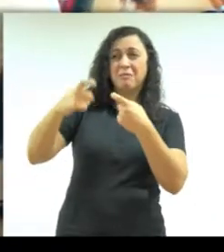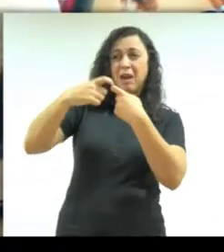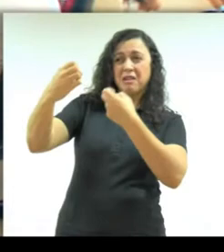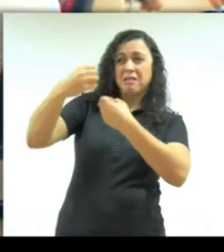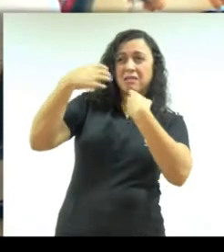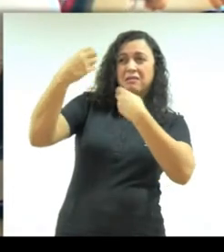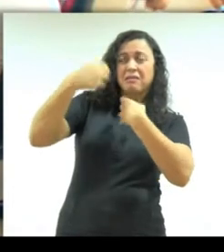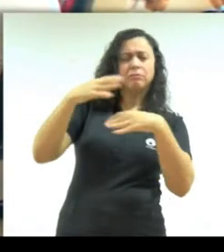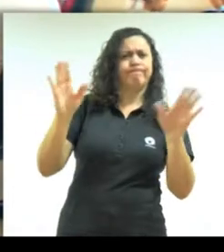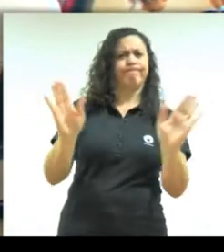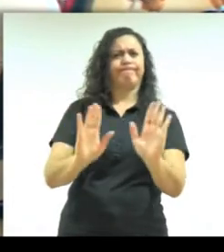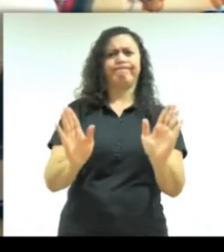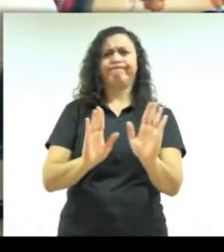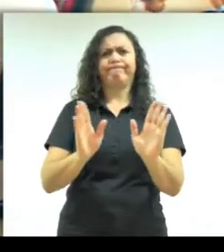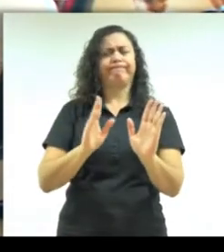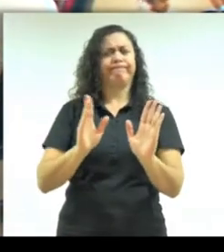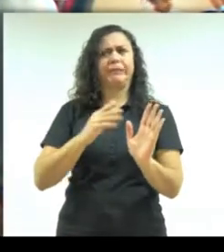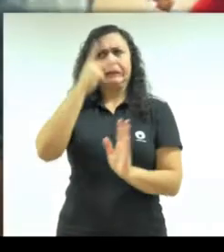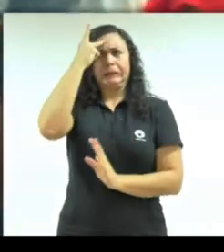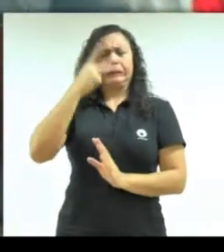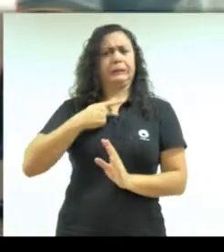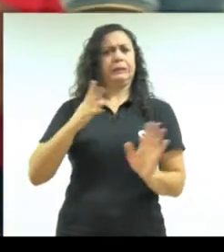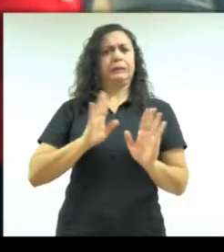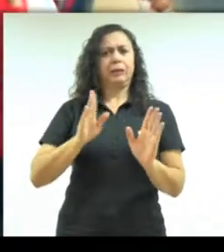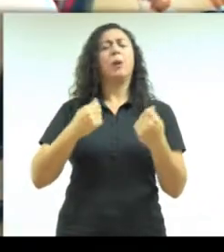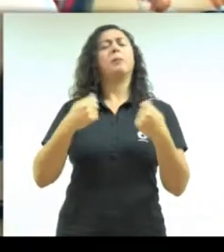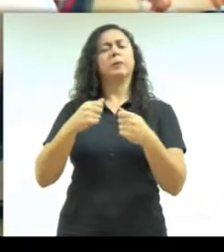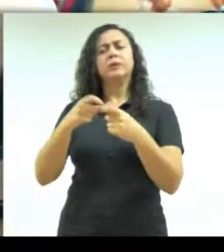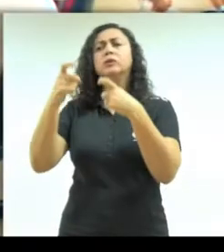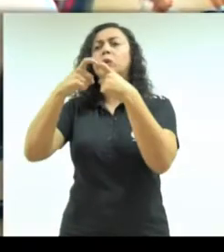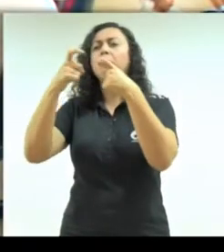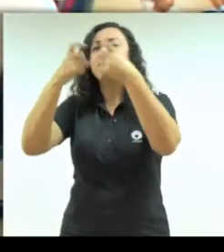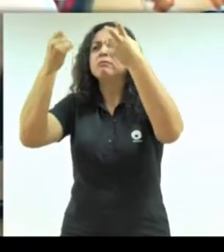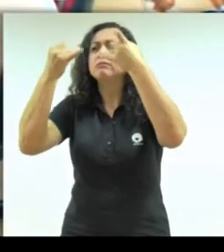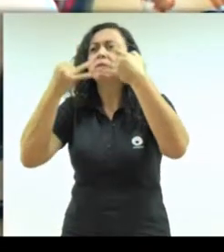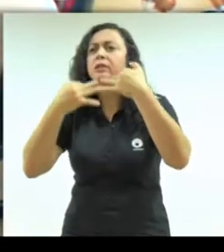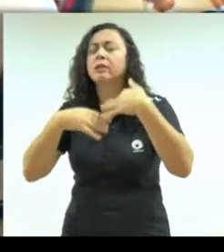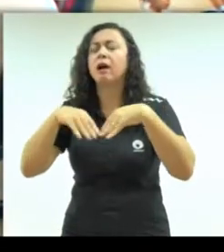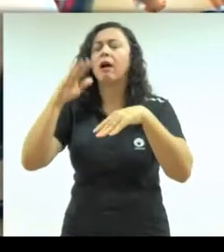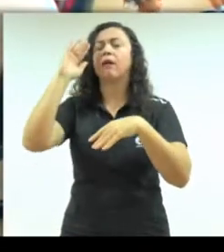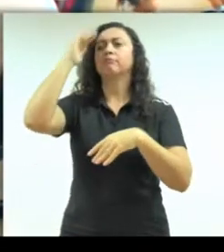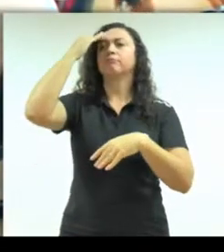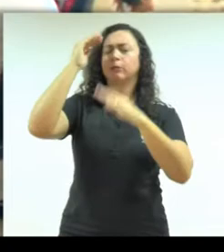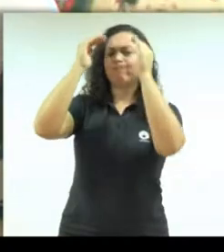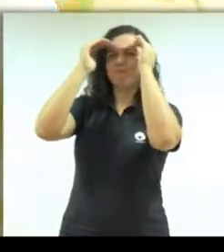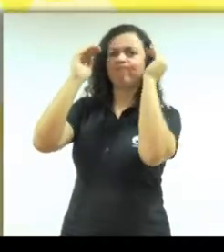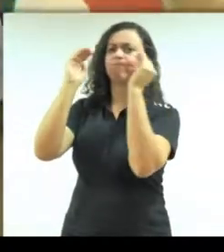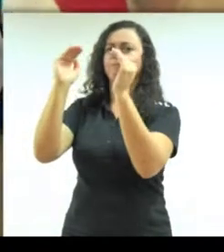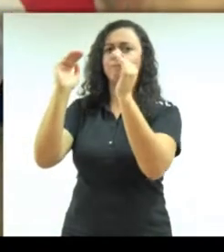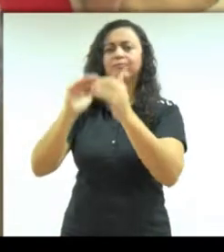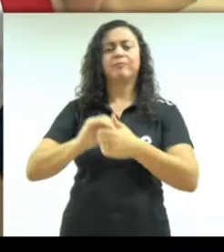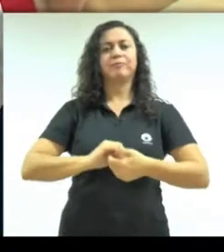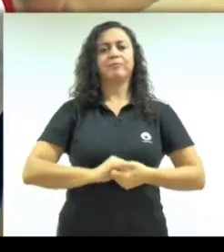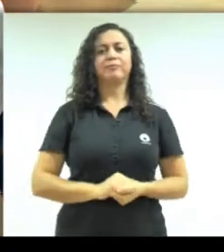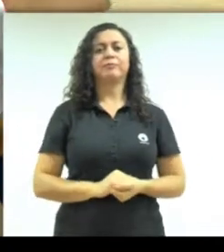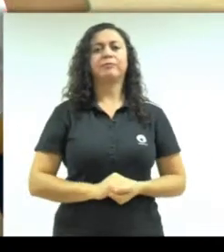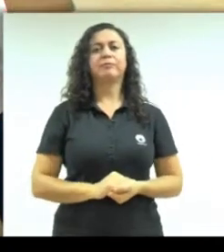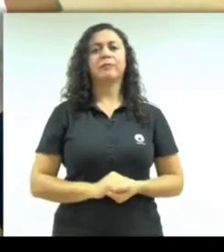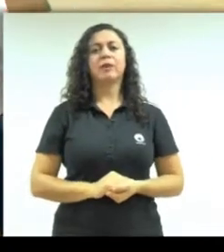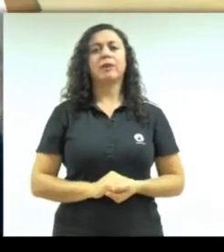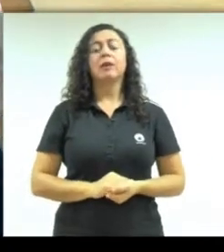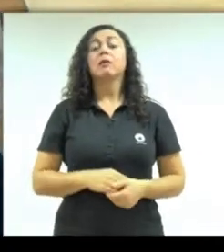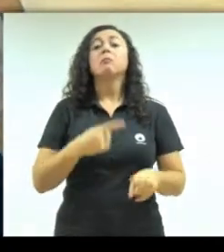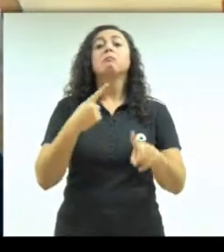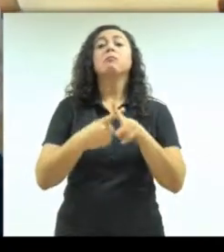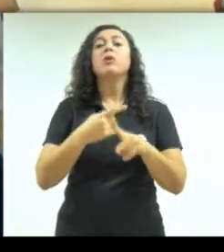orientação médica. Normalmente, eu consulto um médico e procuro tomar o que ele recomenda. Por que é importante